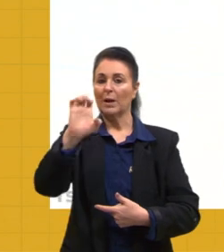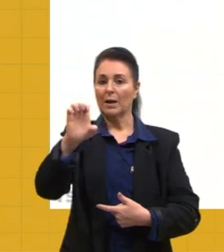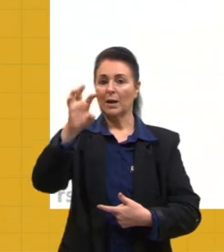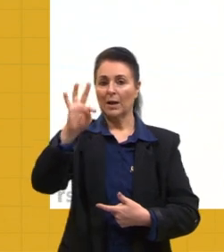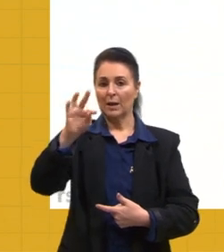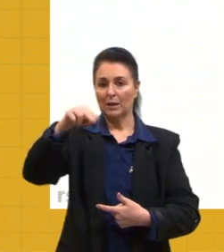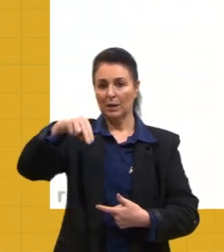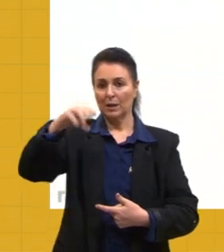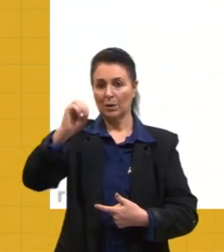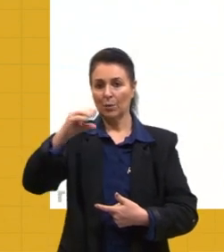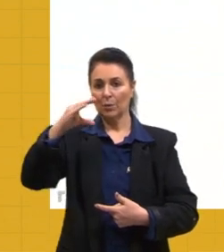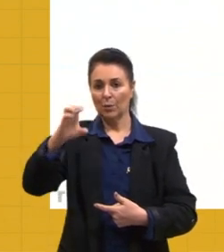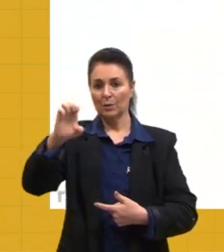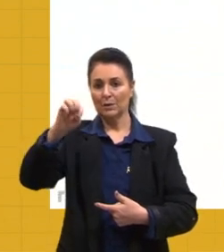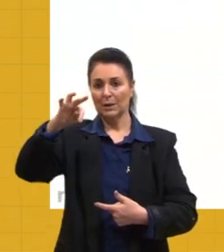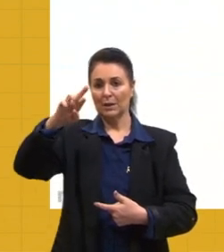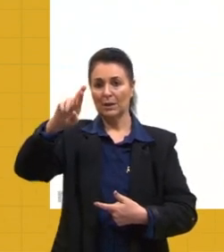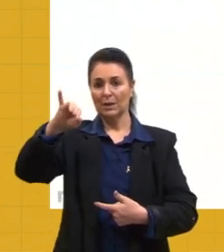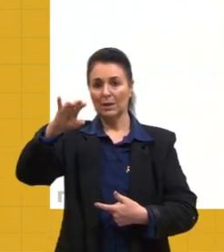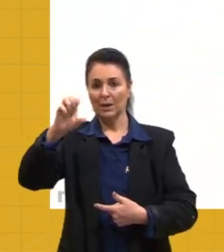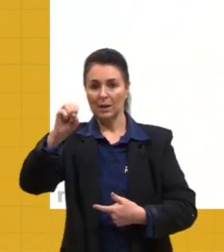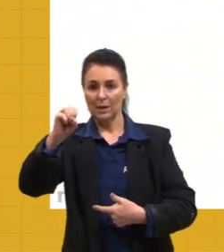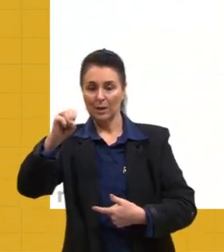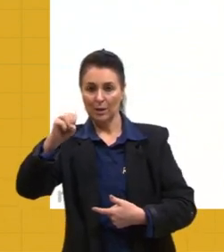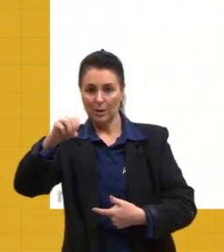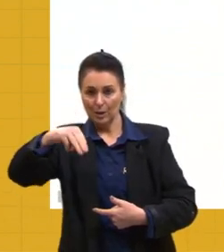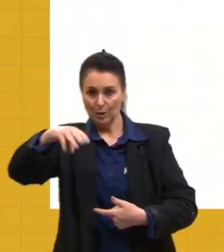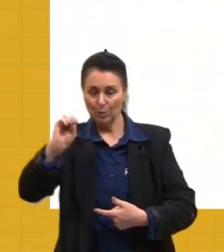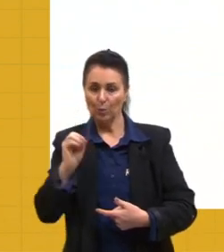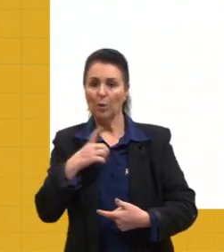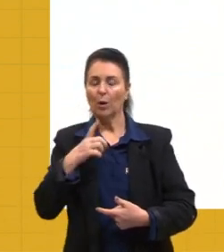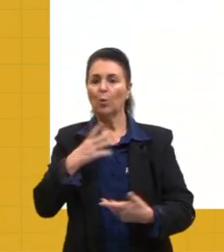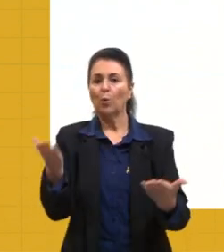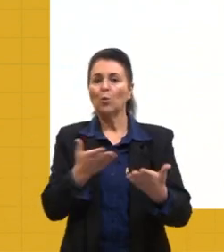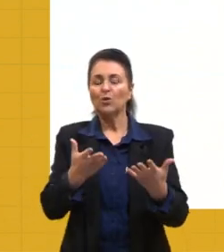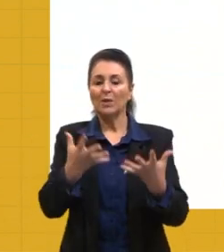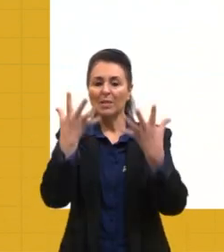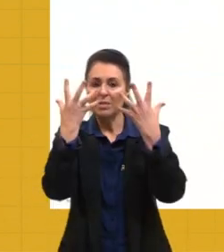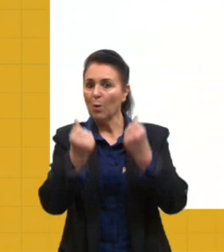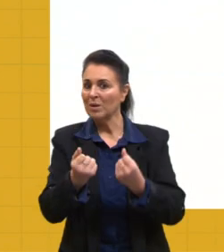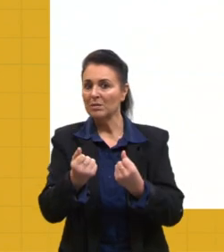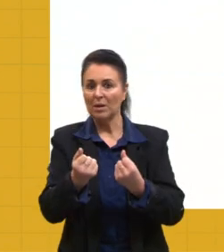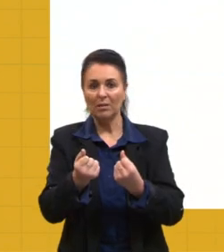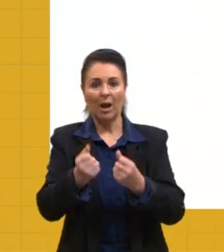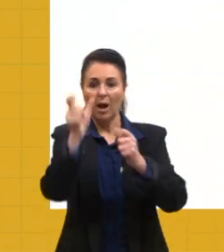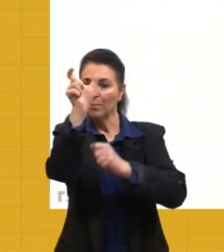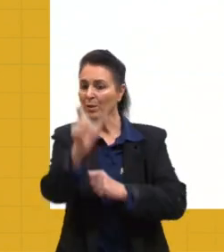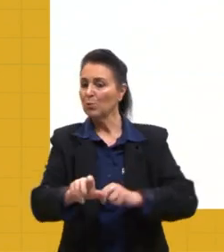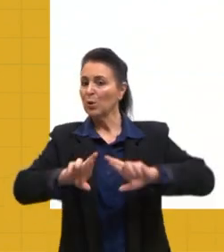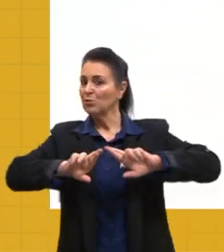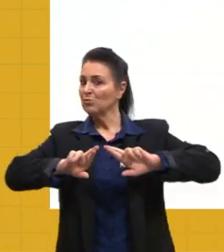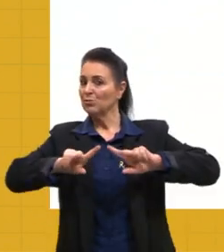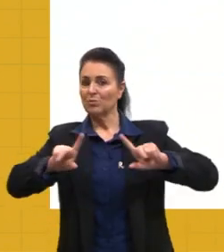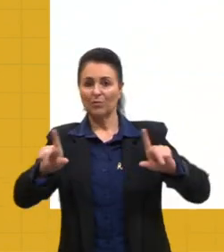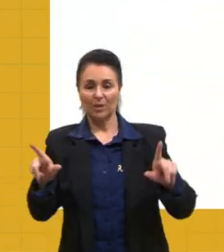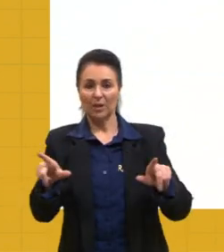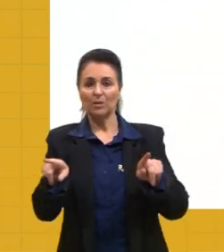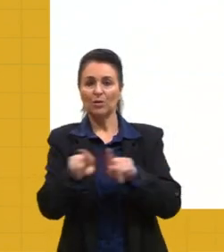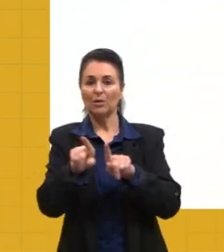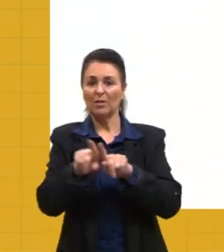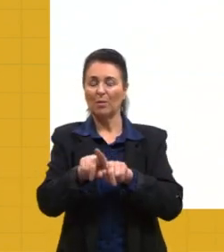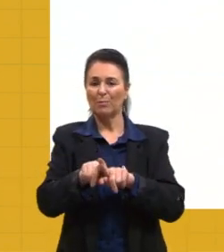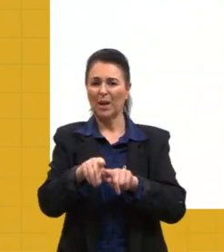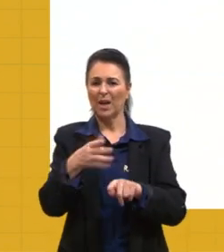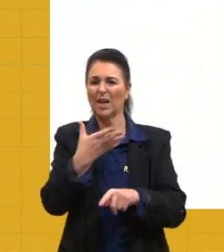O machismo, a homofobia, a xenofobia, a Europa passa por um na América Latina também esse processo